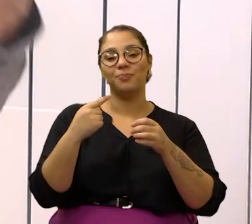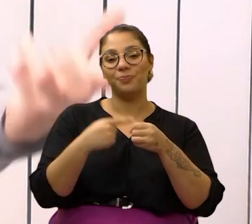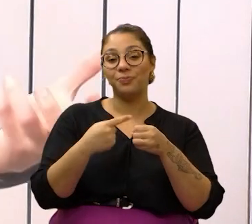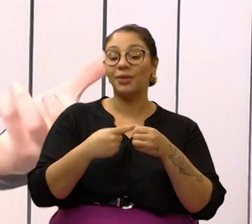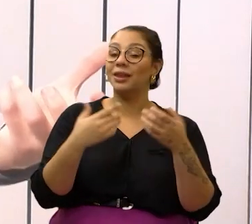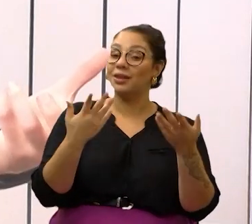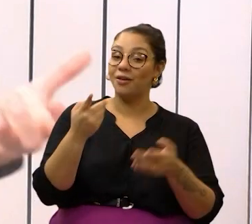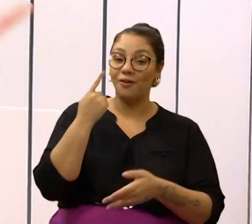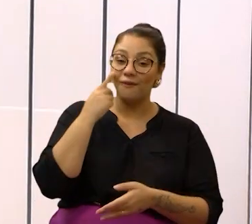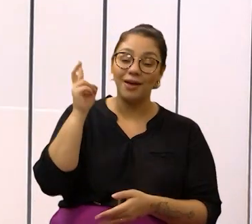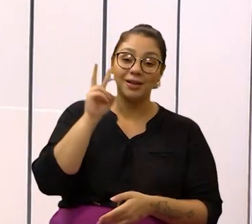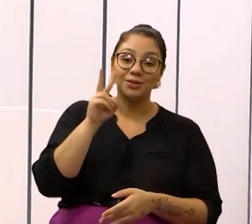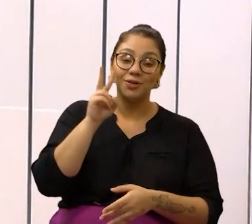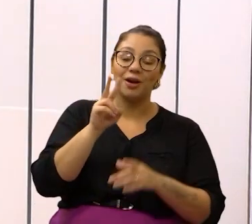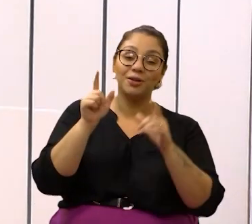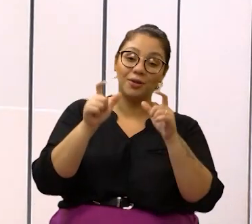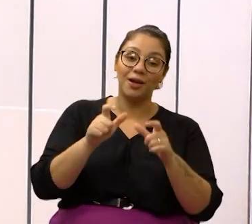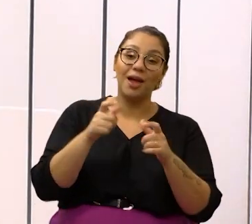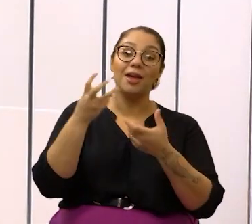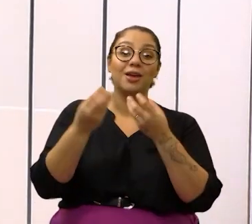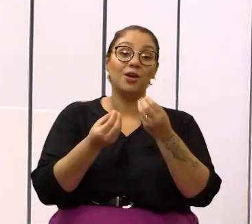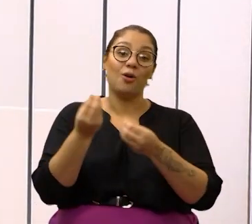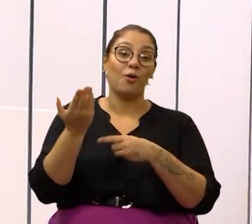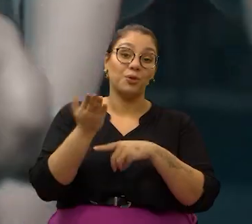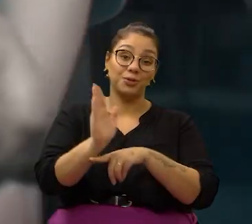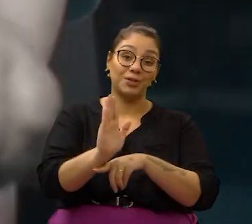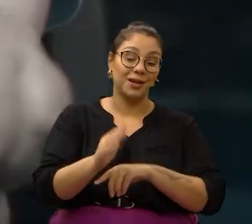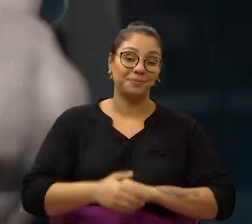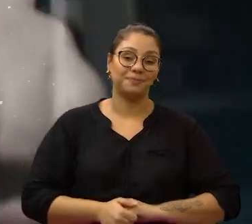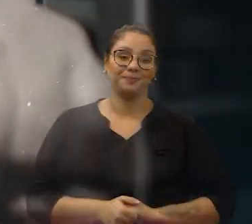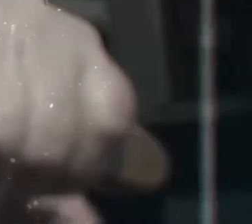a história do local e saiba como ajudar.